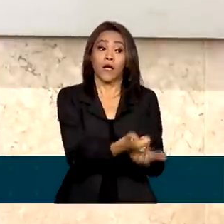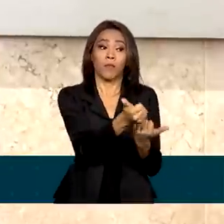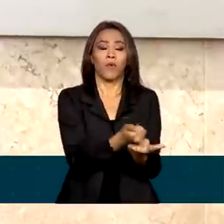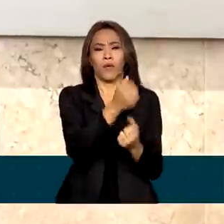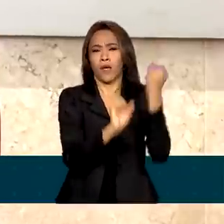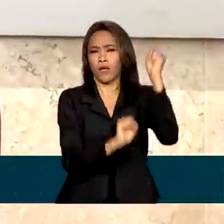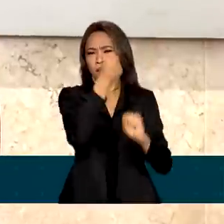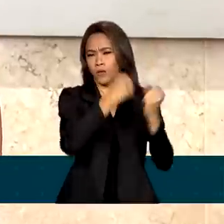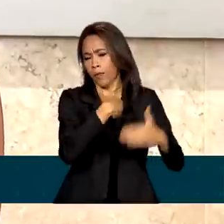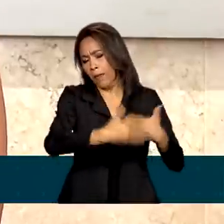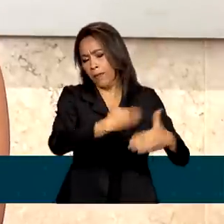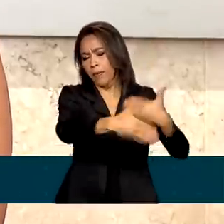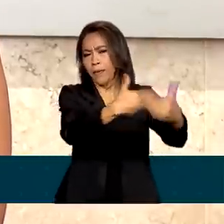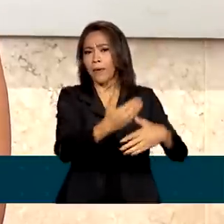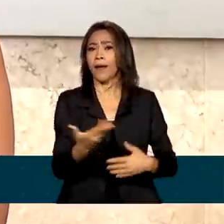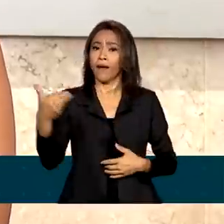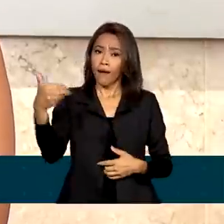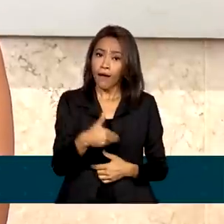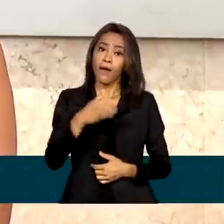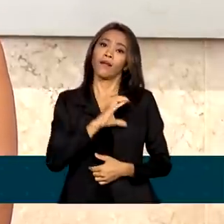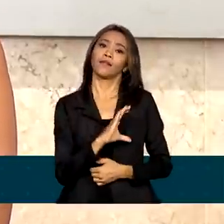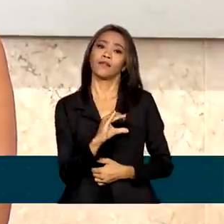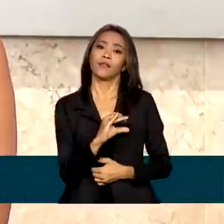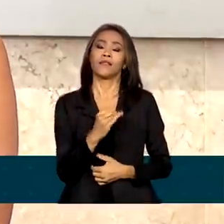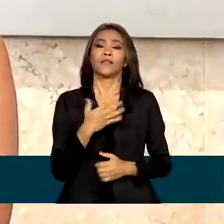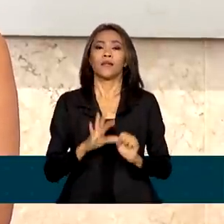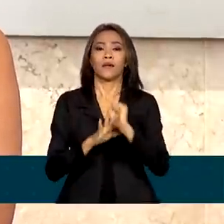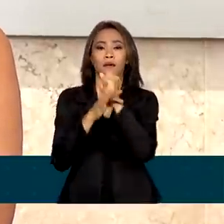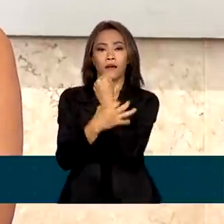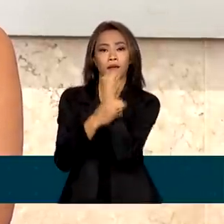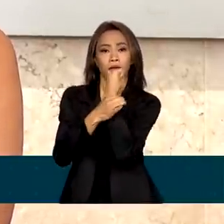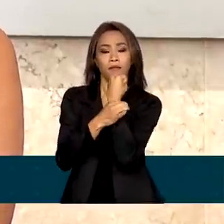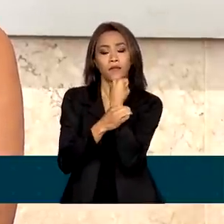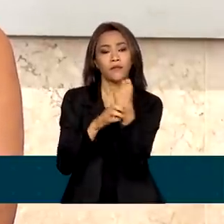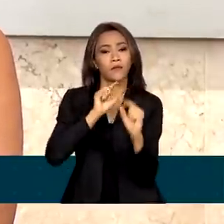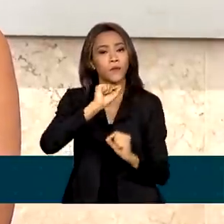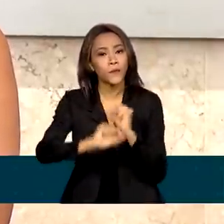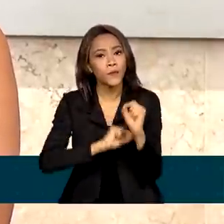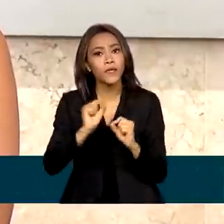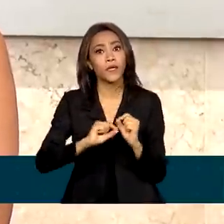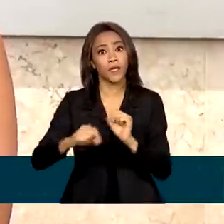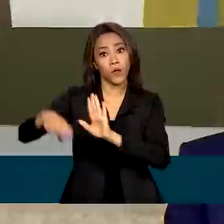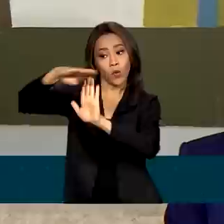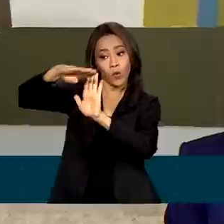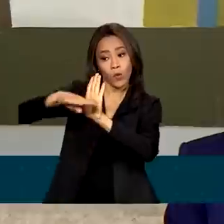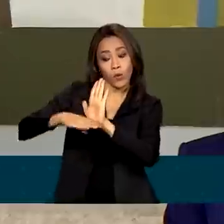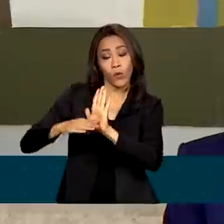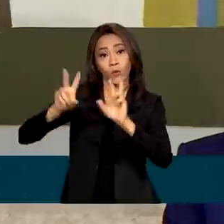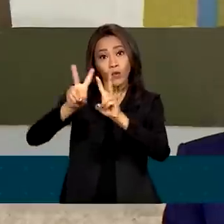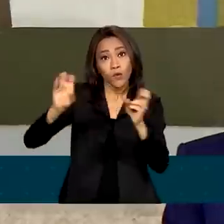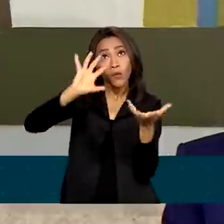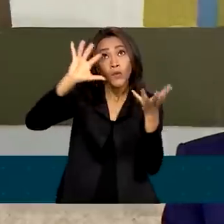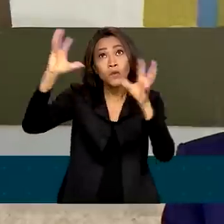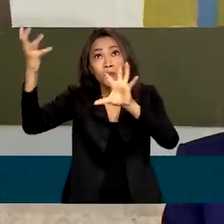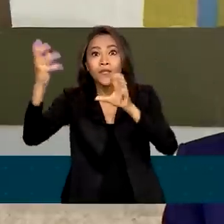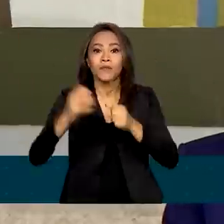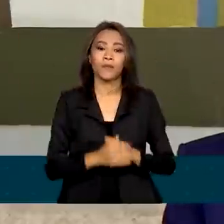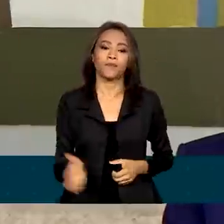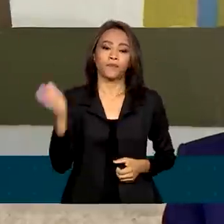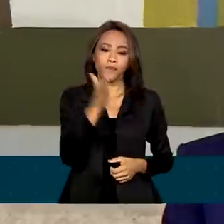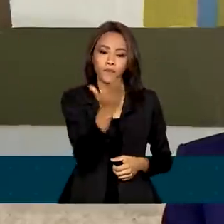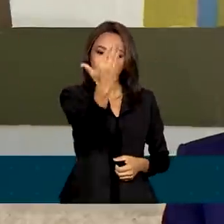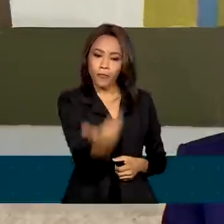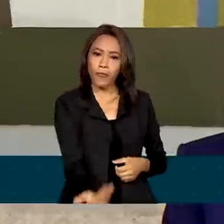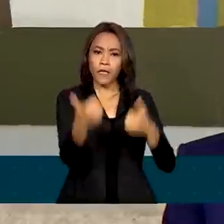nacional, é na ciência que vamos garantir a construção de uma arrojada agenda climática. O presidente Lula destacou a